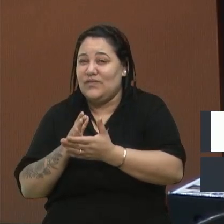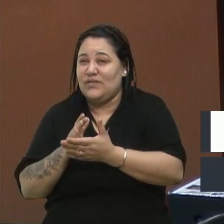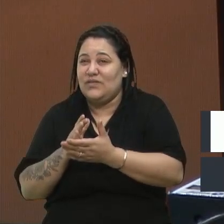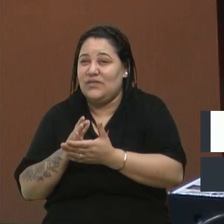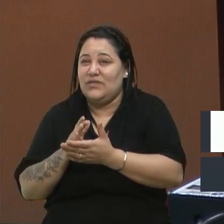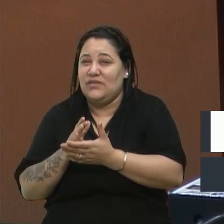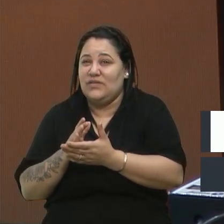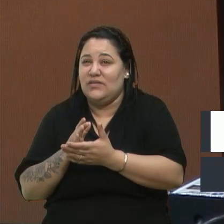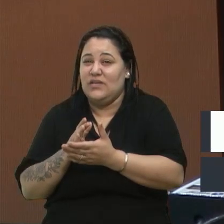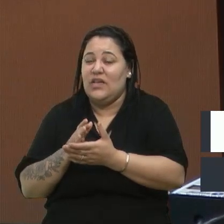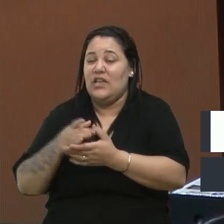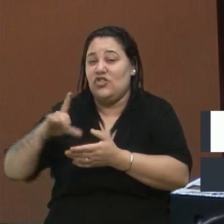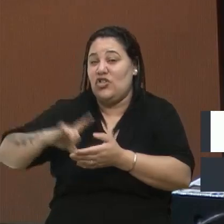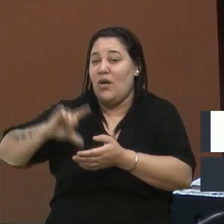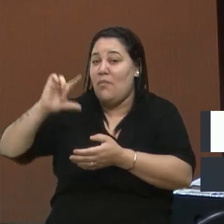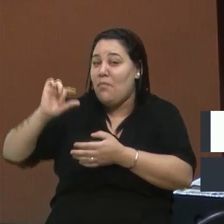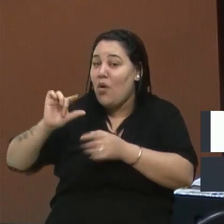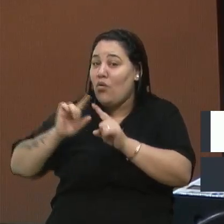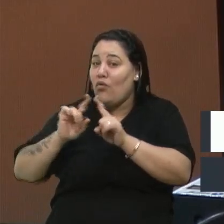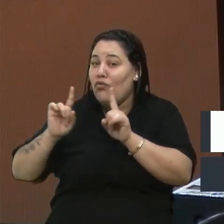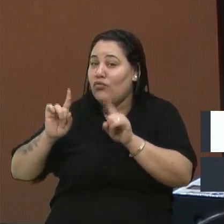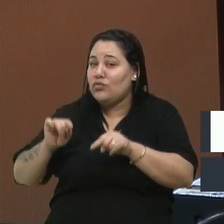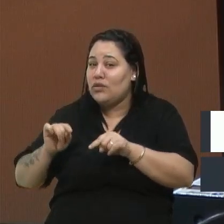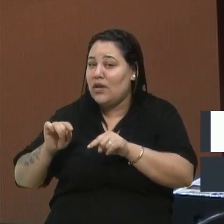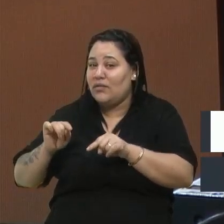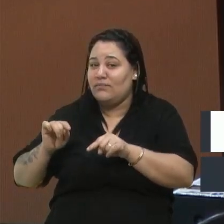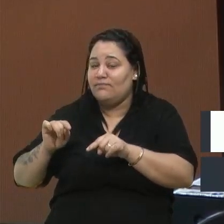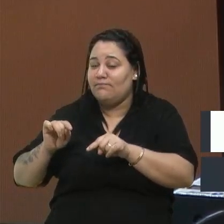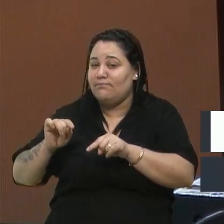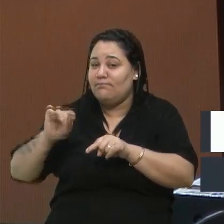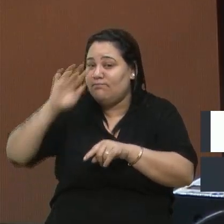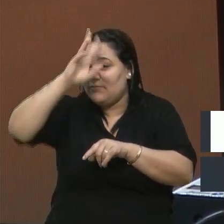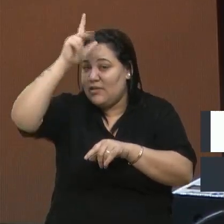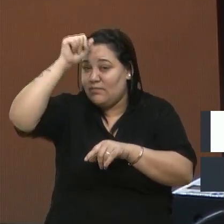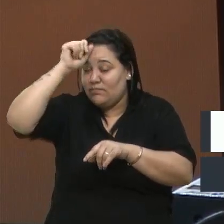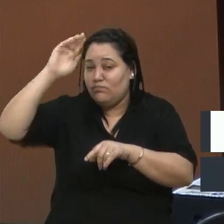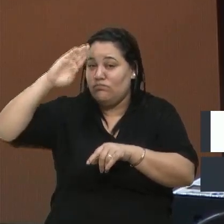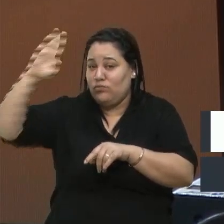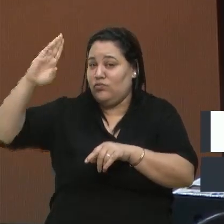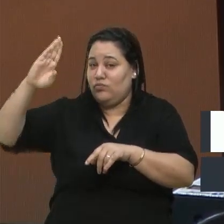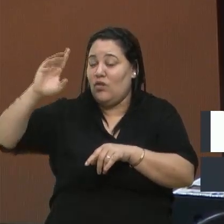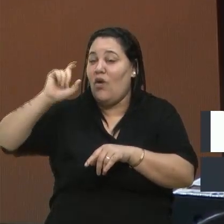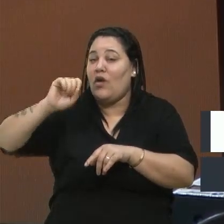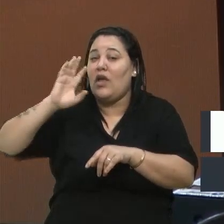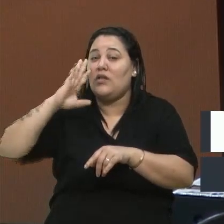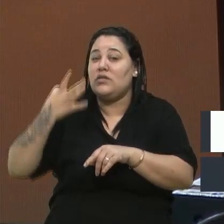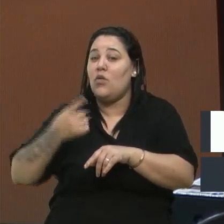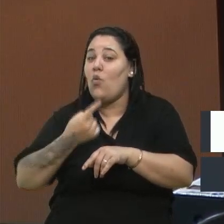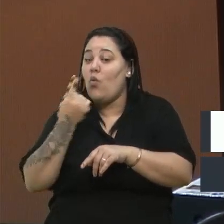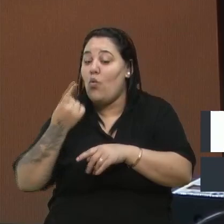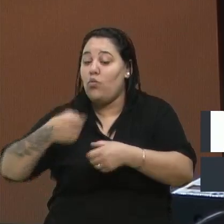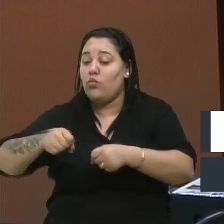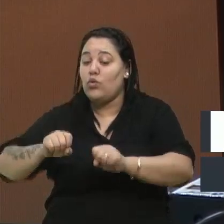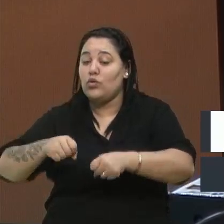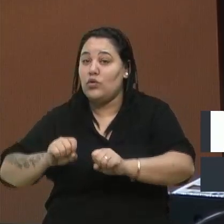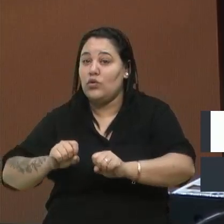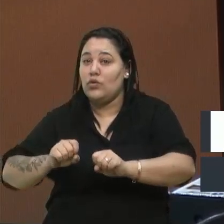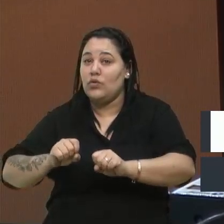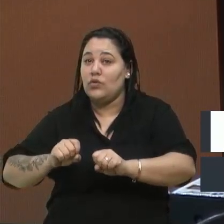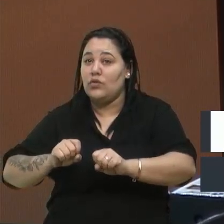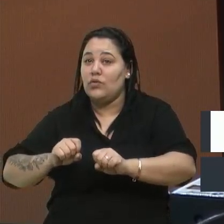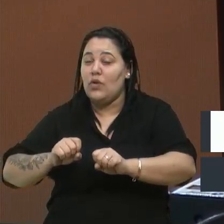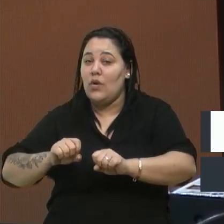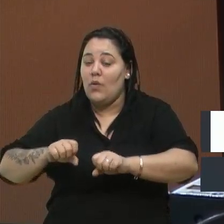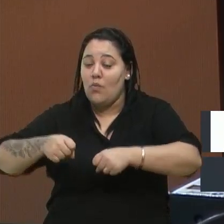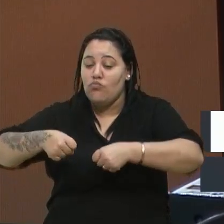um baixo efetivo. E o que aconteceu? Não bastasse um desses motoqueiros, tacou a moto em